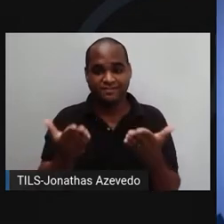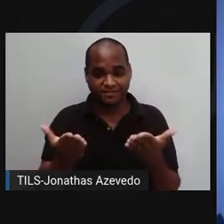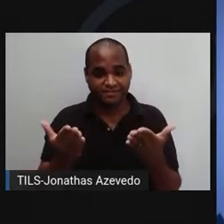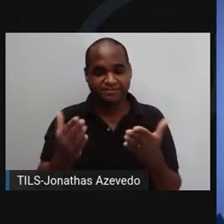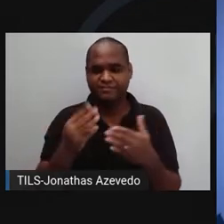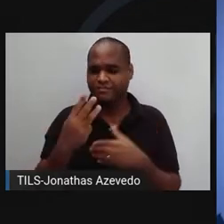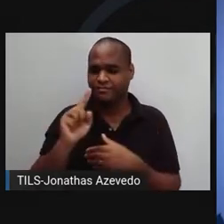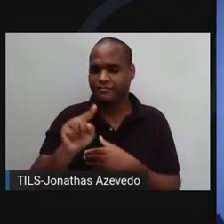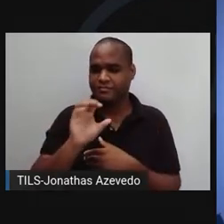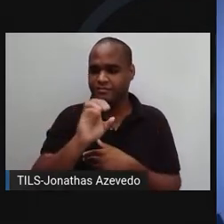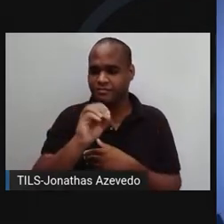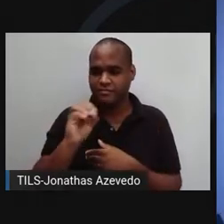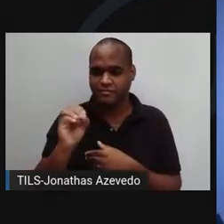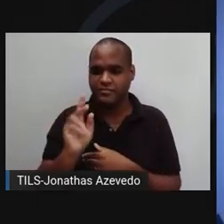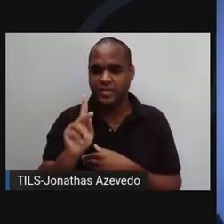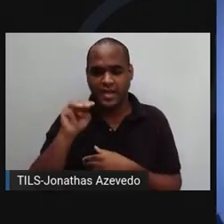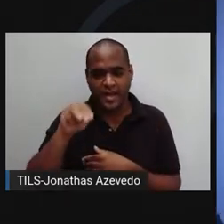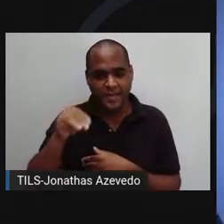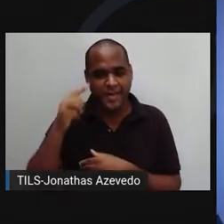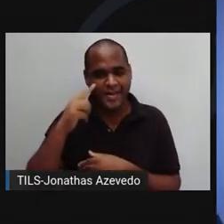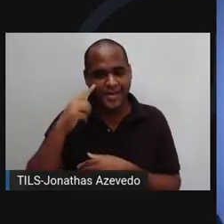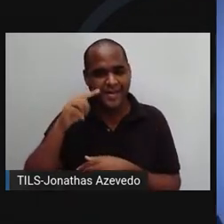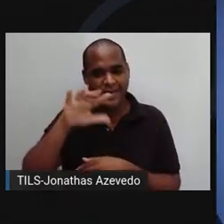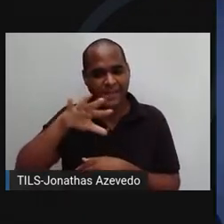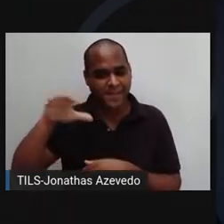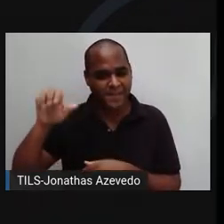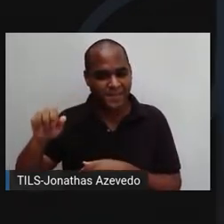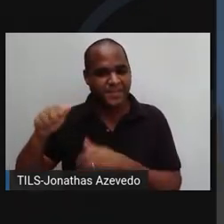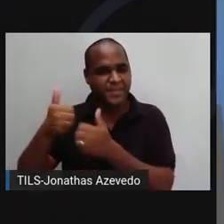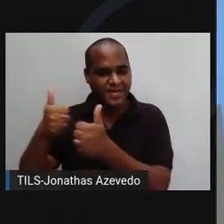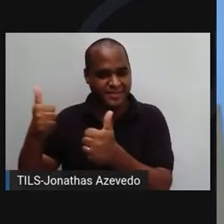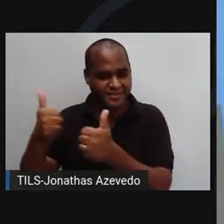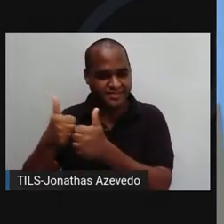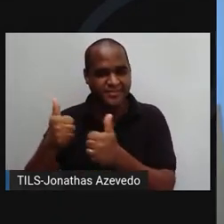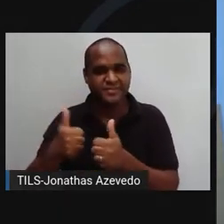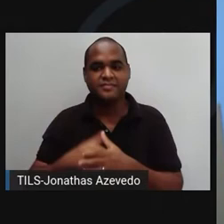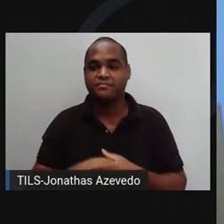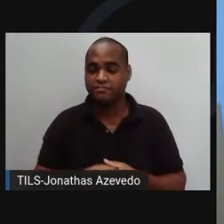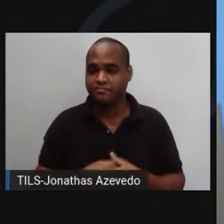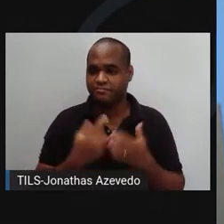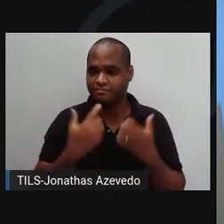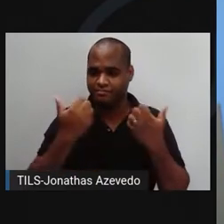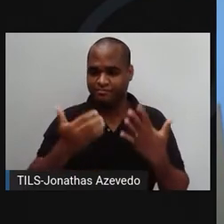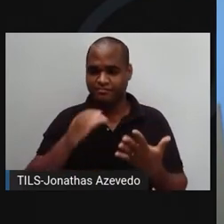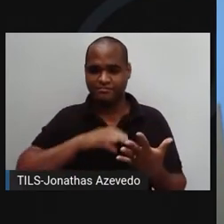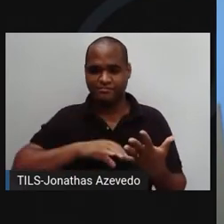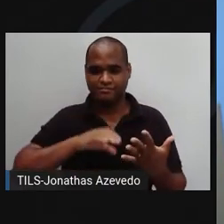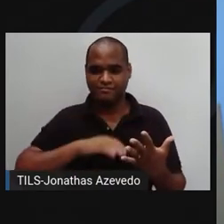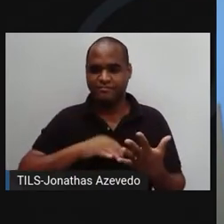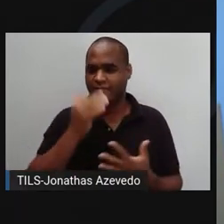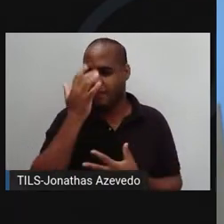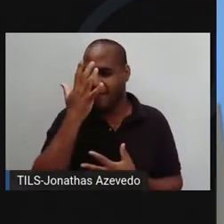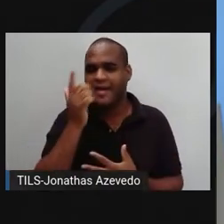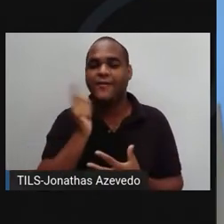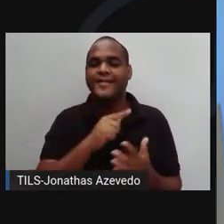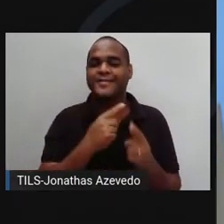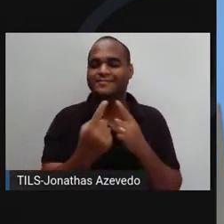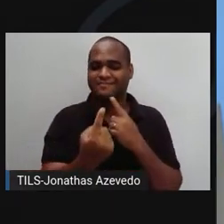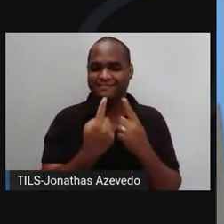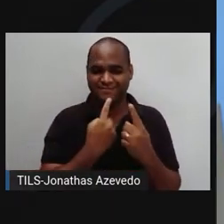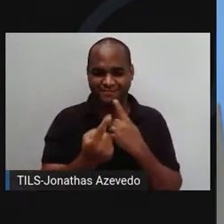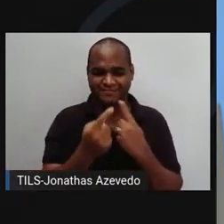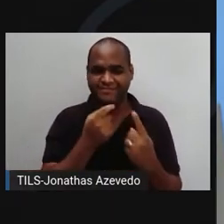mais de 3 mil quilômetros do continente mais próximo. Cris, fala um ótimo português, por isso vai facilitar bem a nossa entrevista.